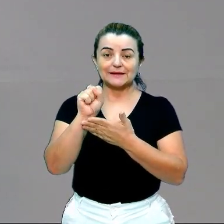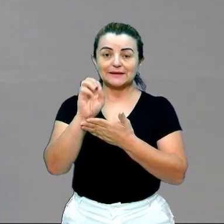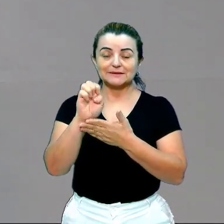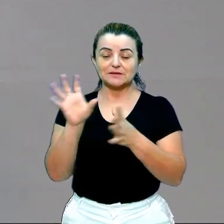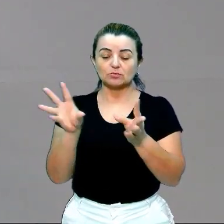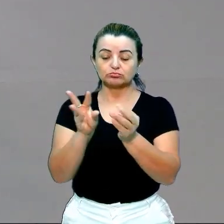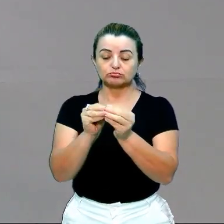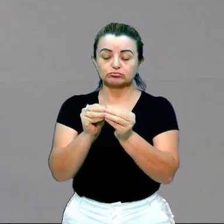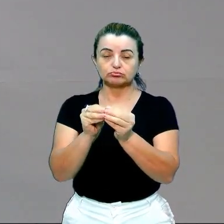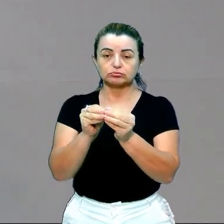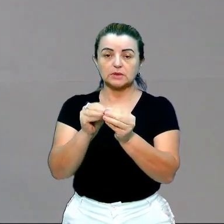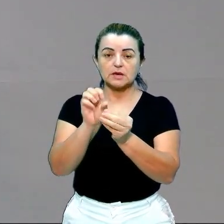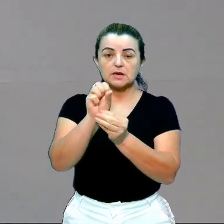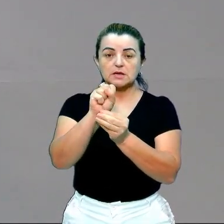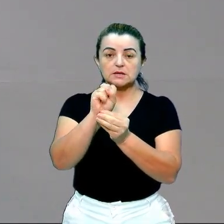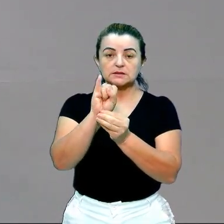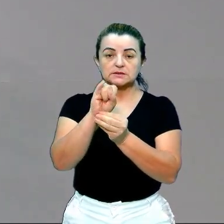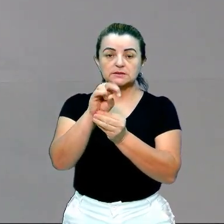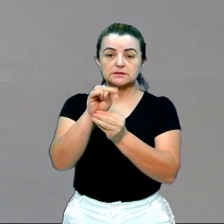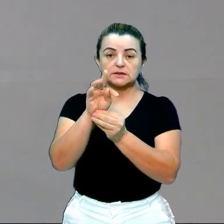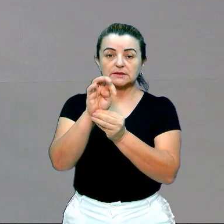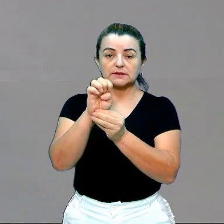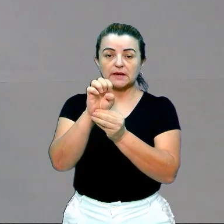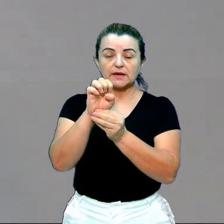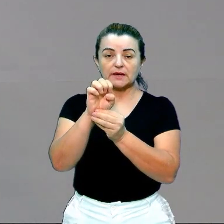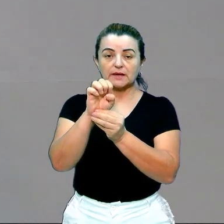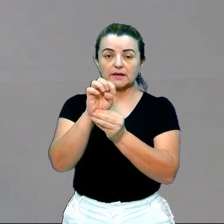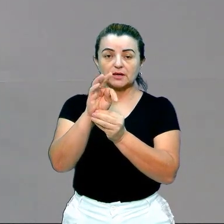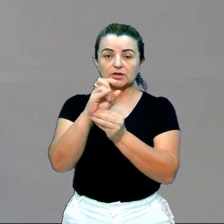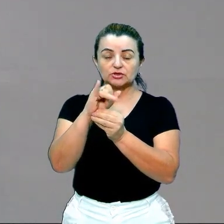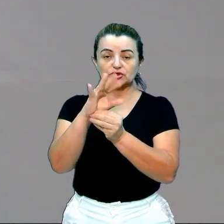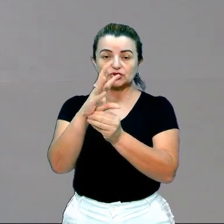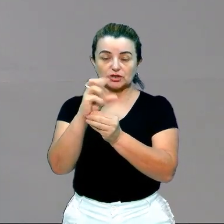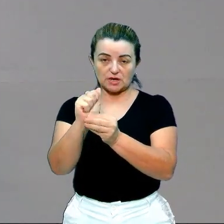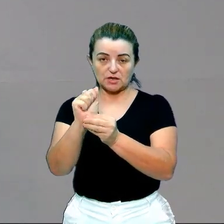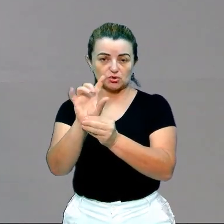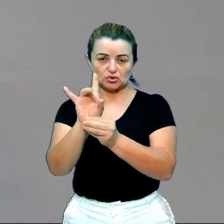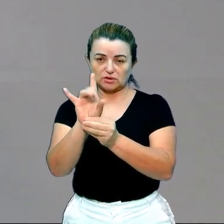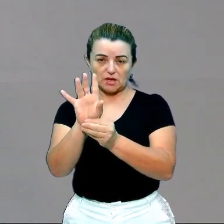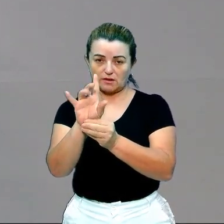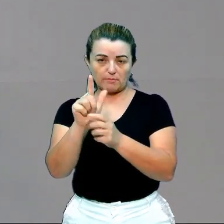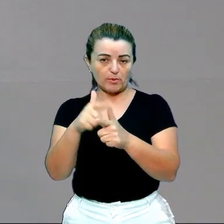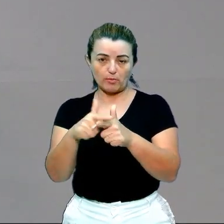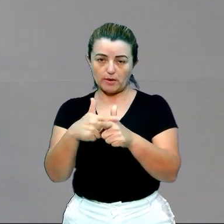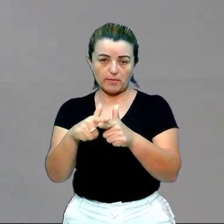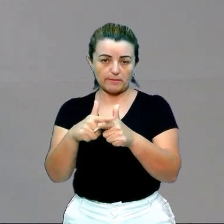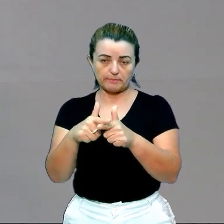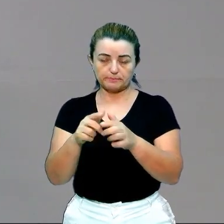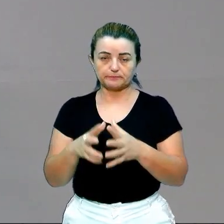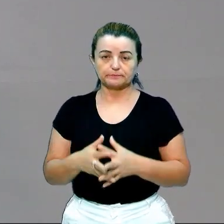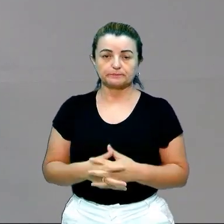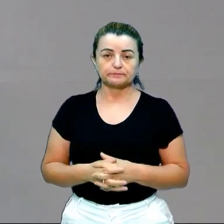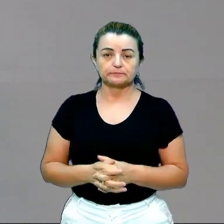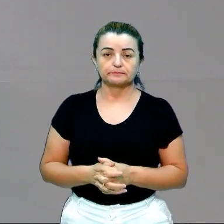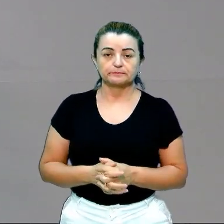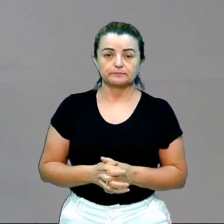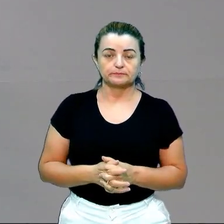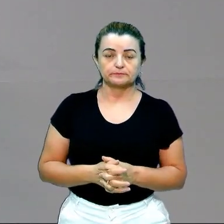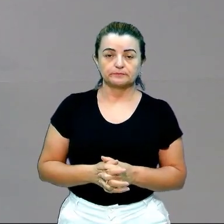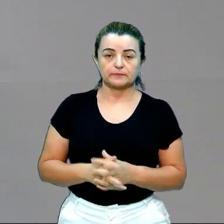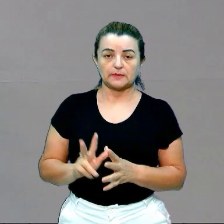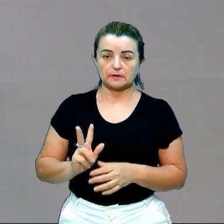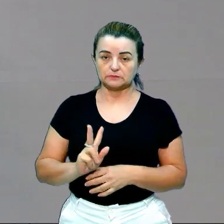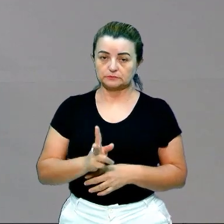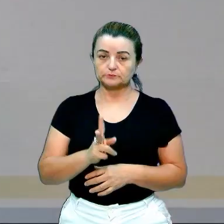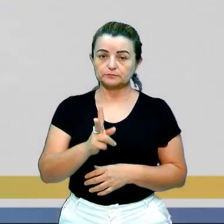tese sintética? Eu trago somente problemas, eu não trago causa e consequência, eu trago dois problemas. Tá ok? Vamos dar continuidade aos